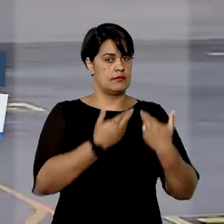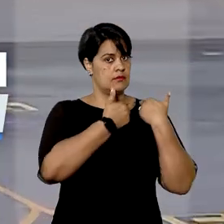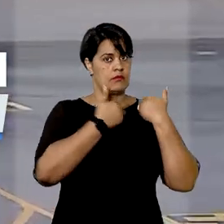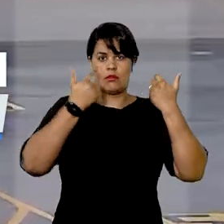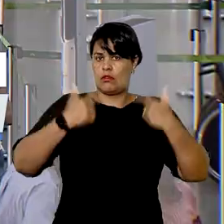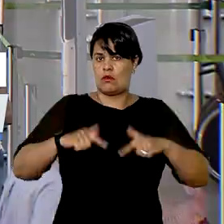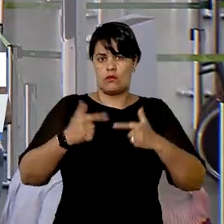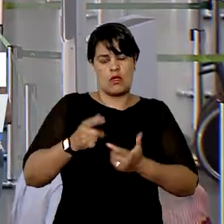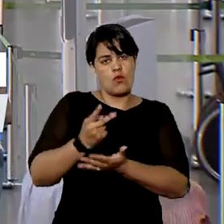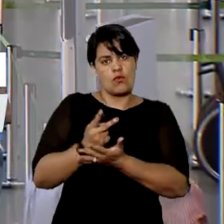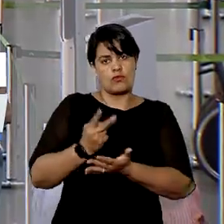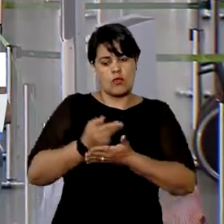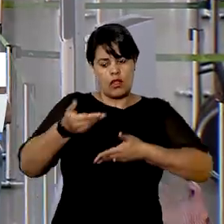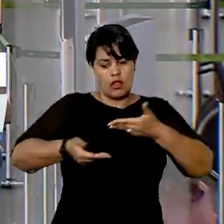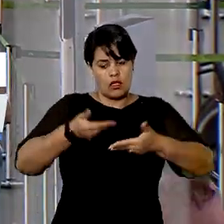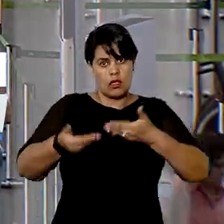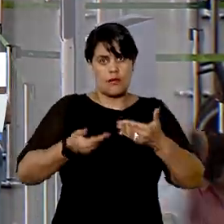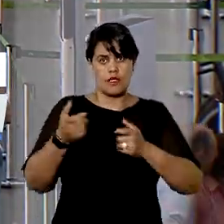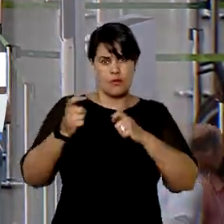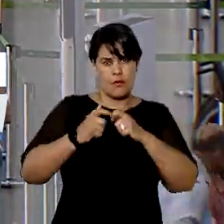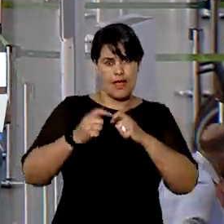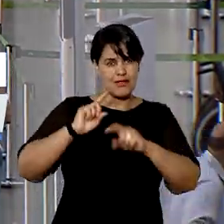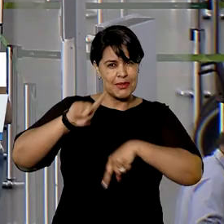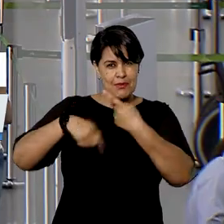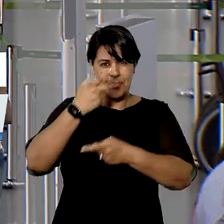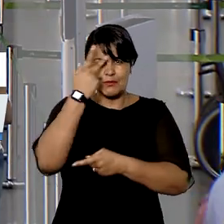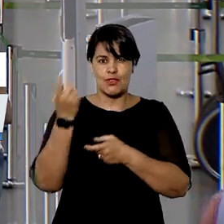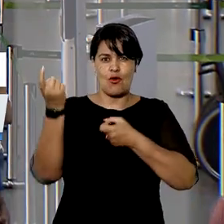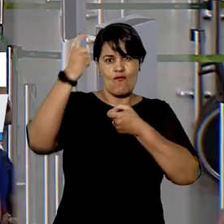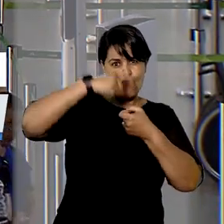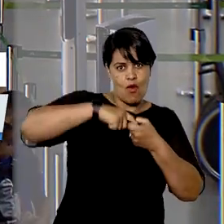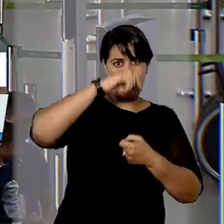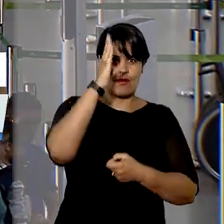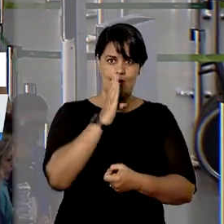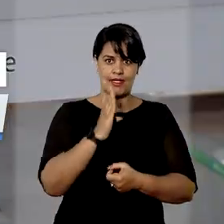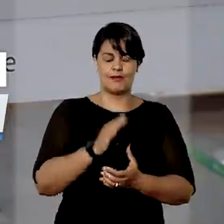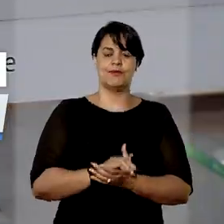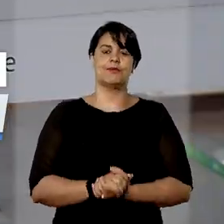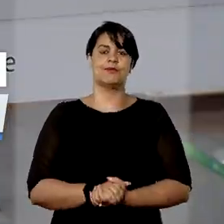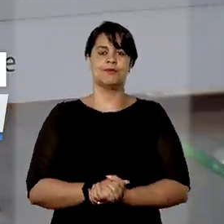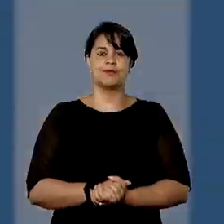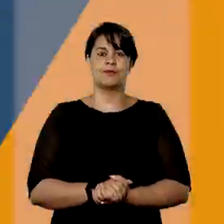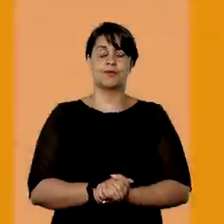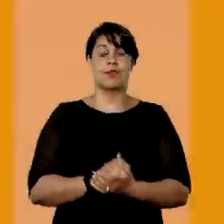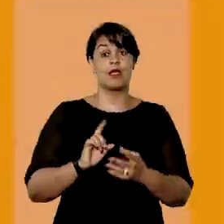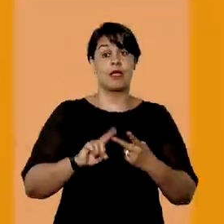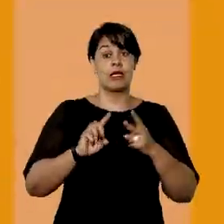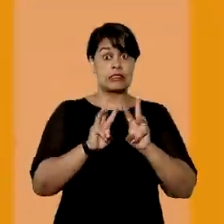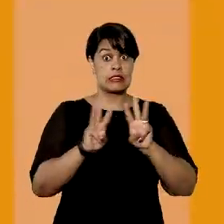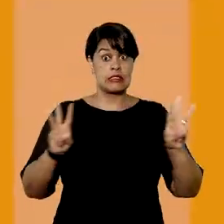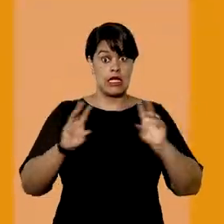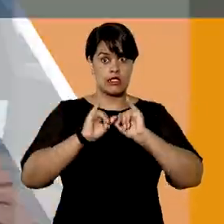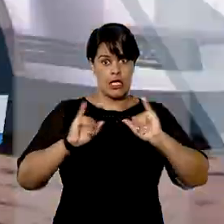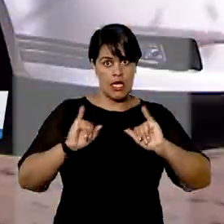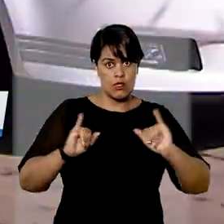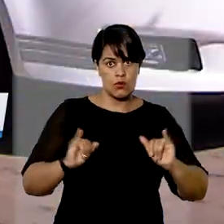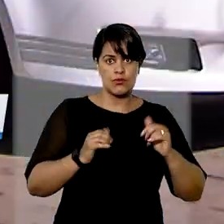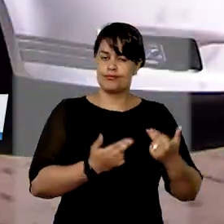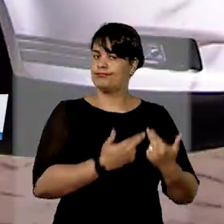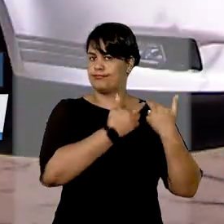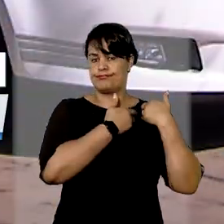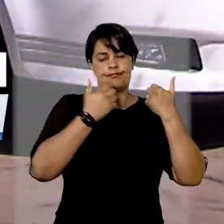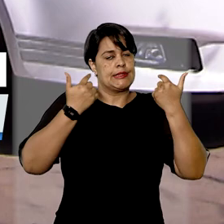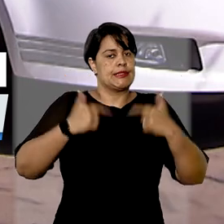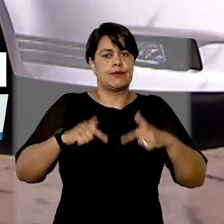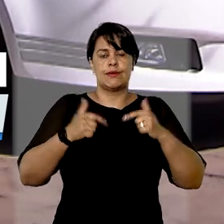é responsável por continuidade do tratamento médico após volta do passageiro ao Brasil. Site de anúncio não